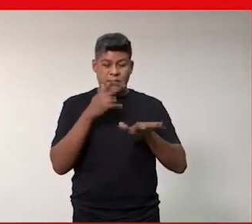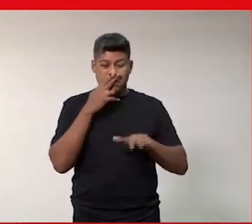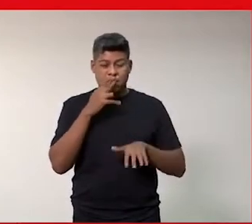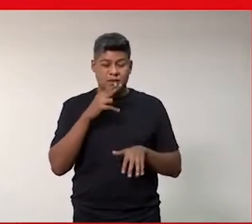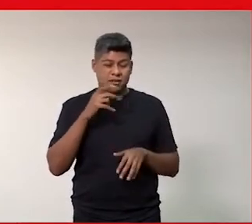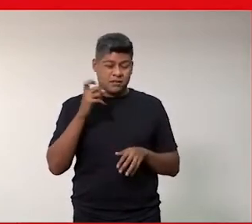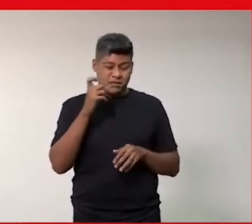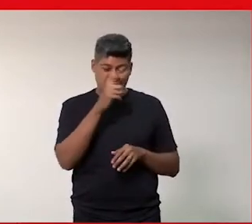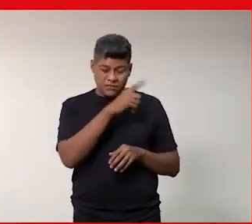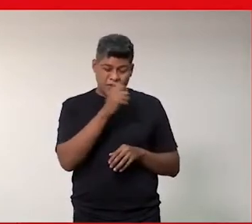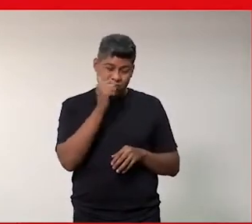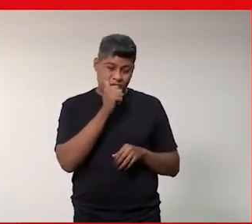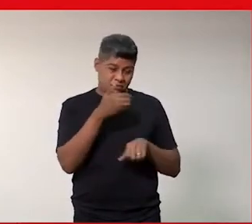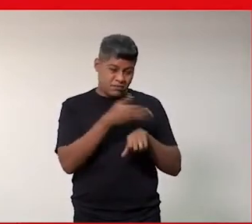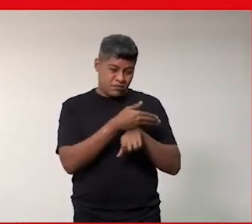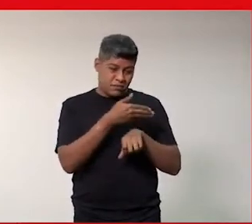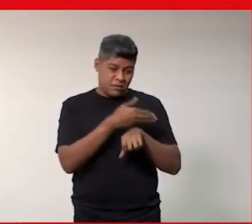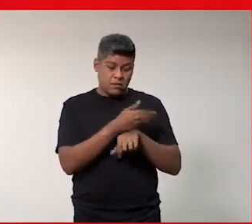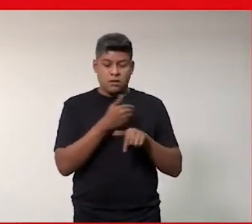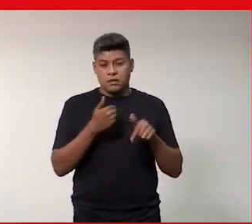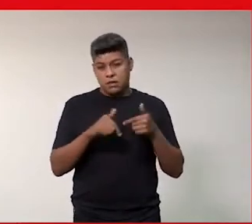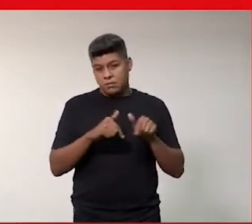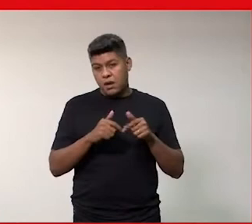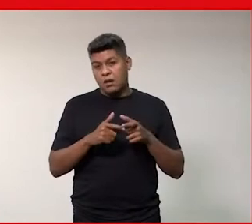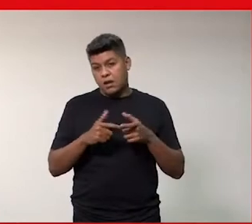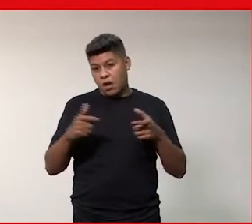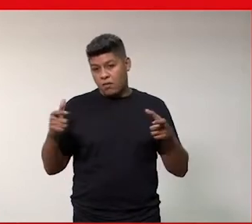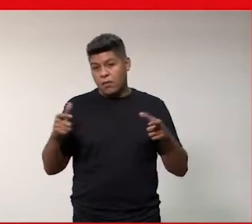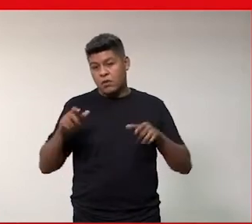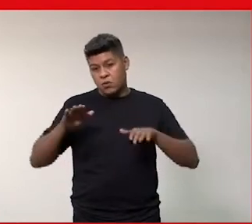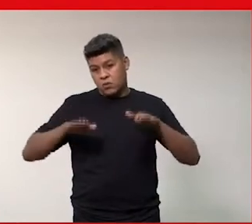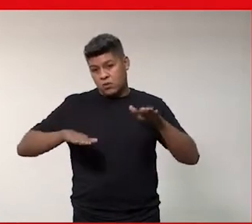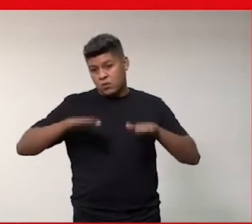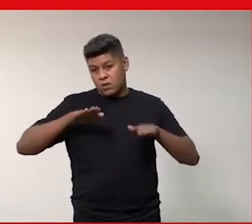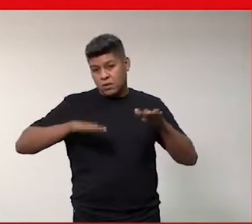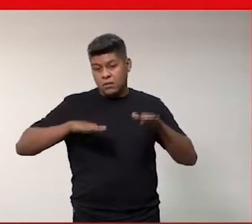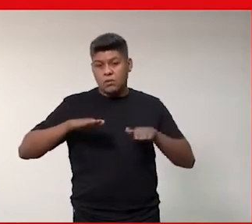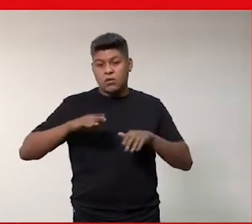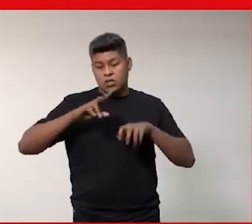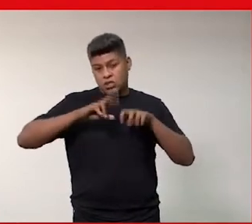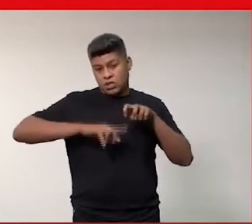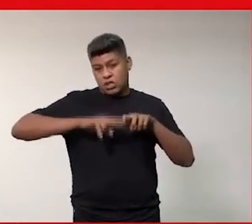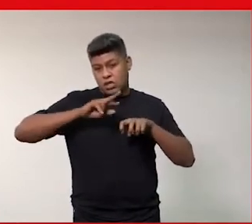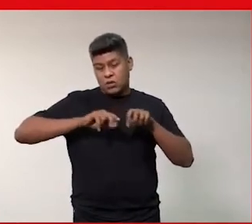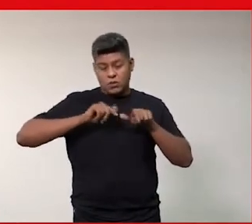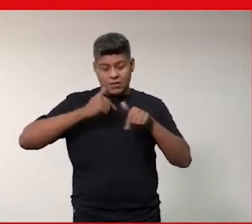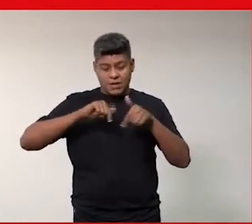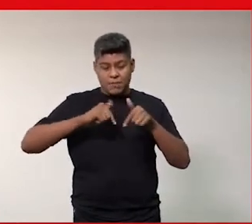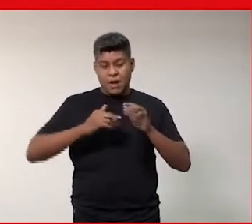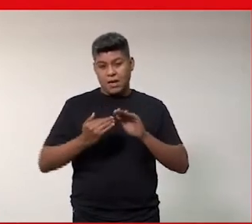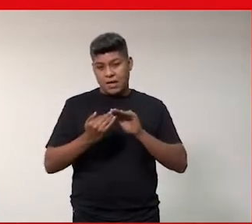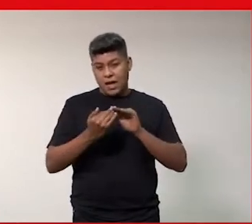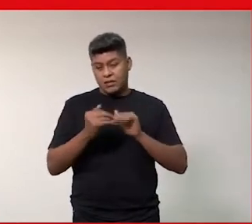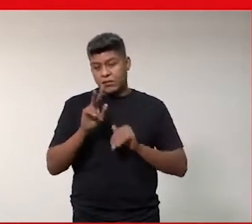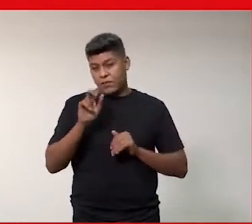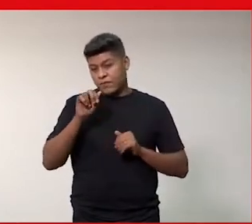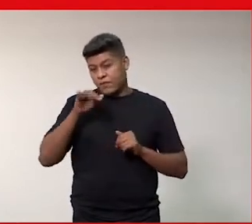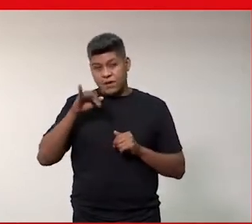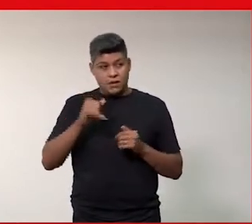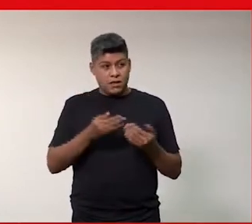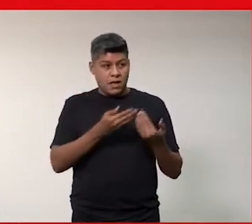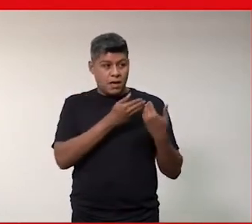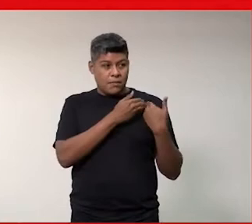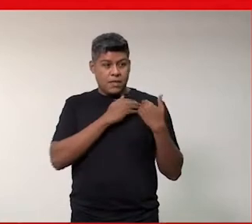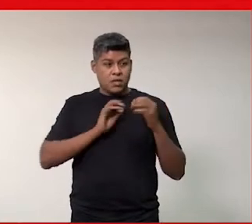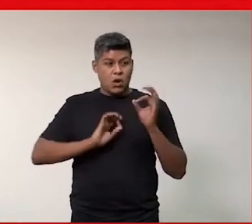participação das mulheres no mercado de trabalho e aumentou o desequilíbrio de gênero no trabalho doméstico. A Vânia representando